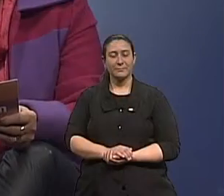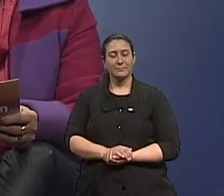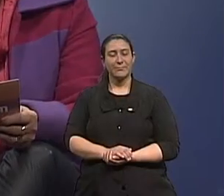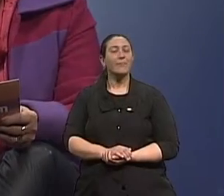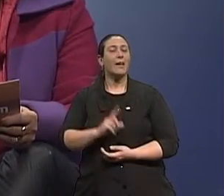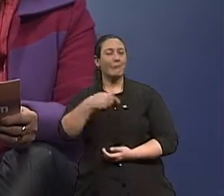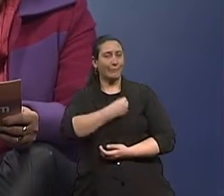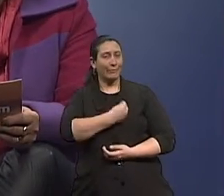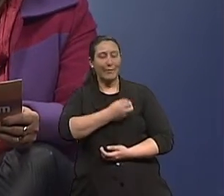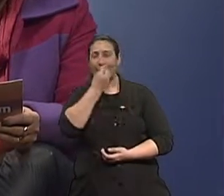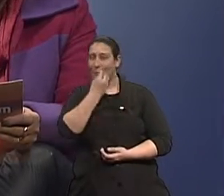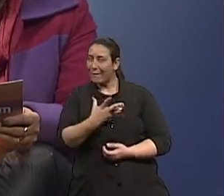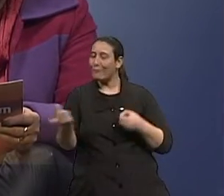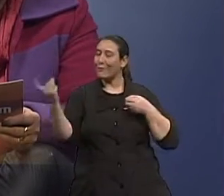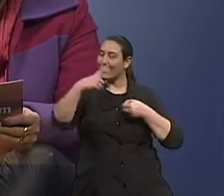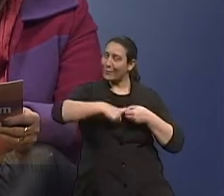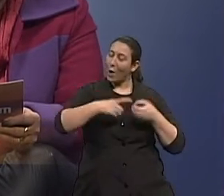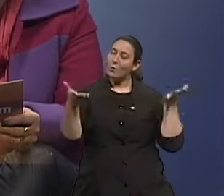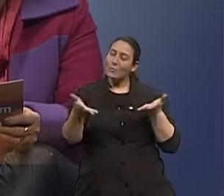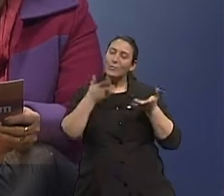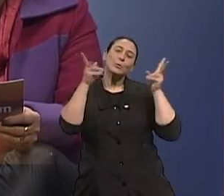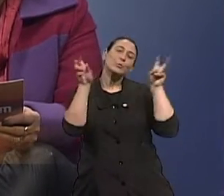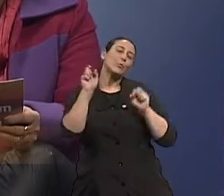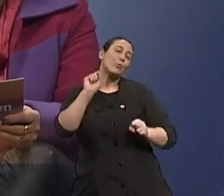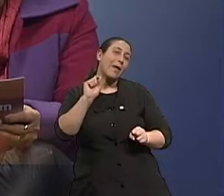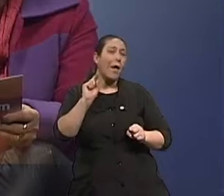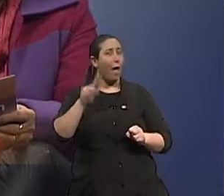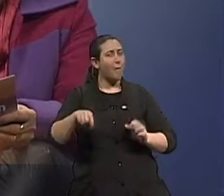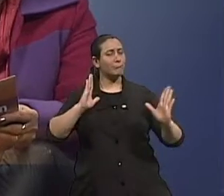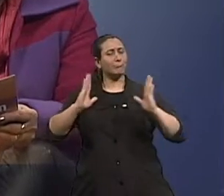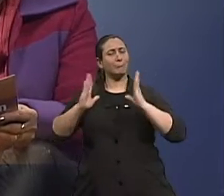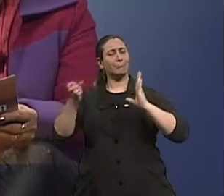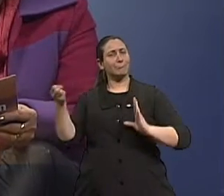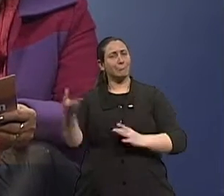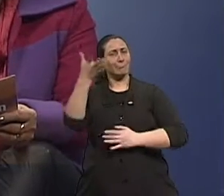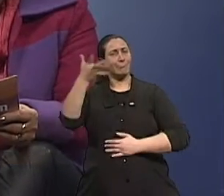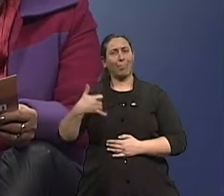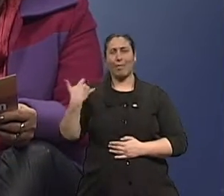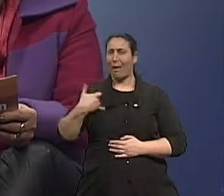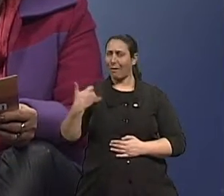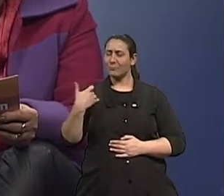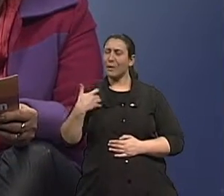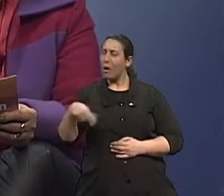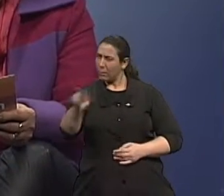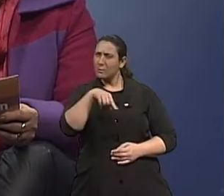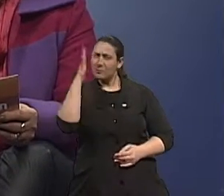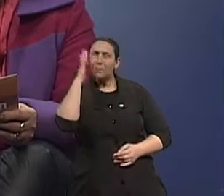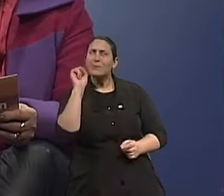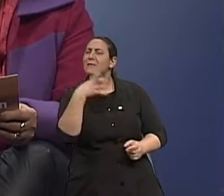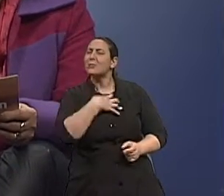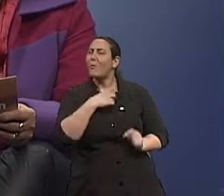O Viva Bem está de volta aqui. Hoje a gente está falando da moderna idade. Se sentiram? Sentiram dentro do que a está falando aqui?